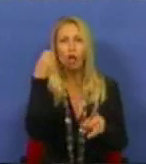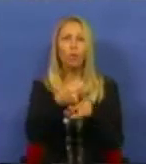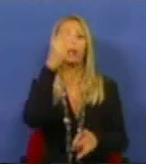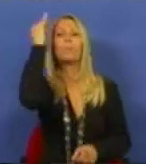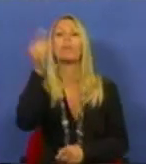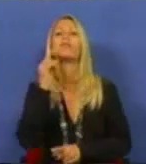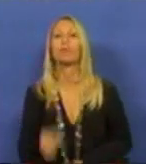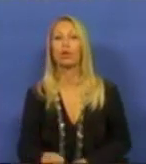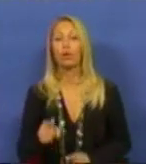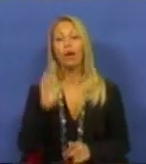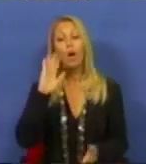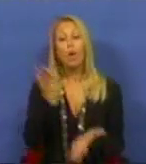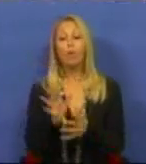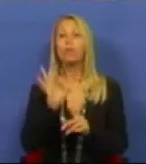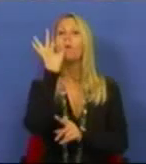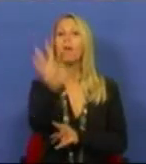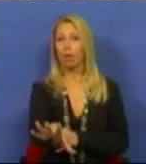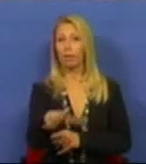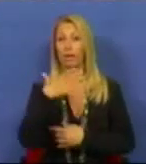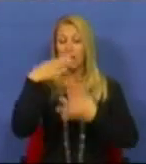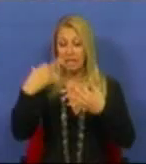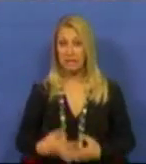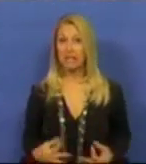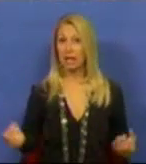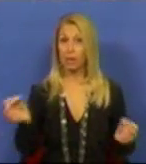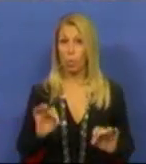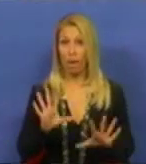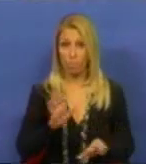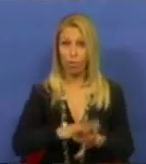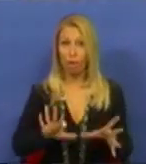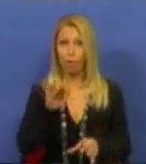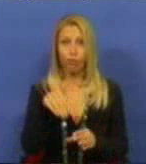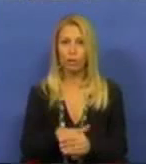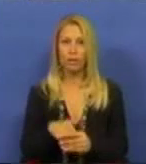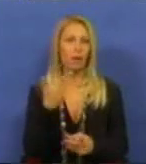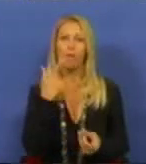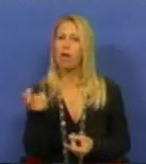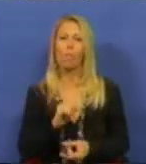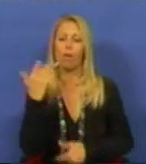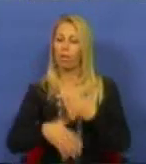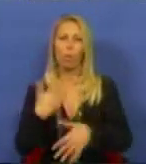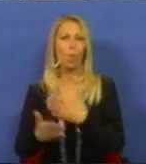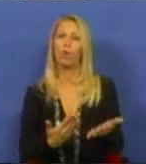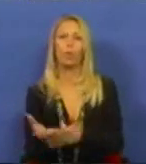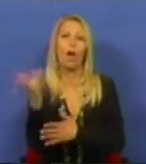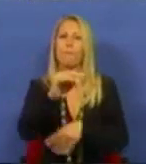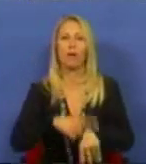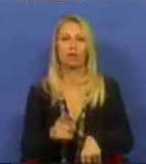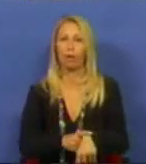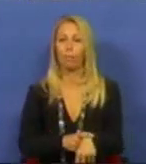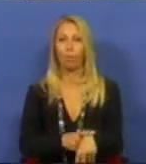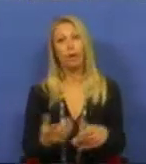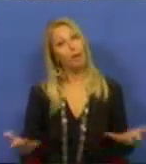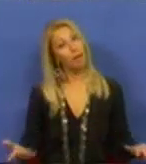Uma última nota, a incerteza que resulta hoje desta votação não pode persistir durante muito mais tempo. E